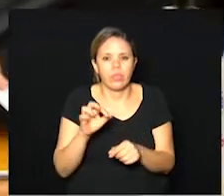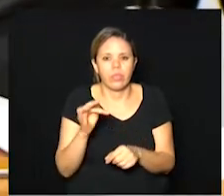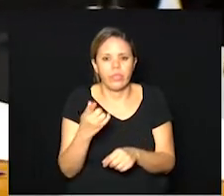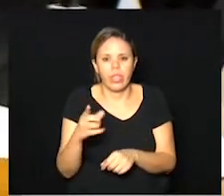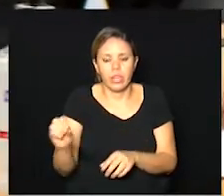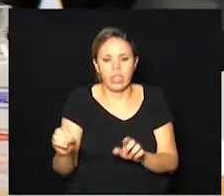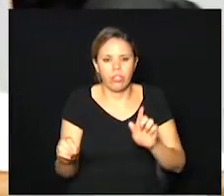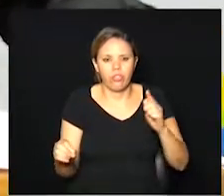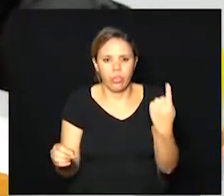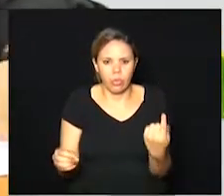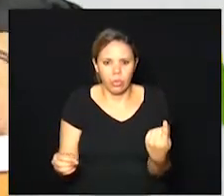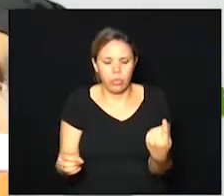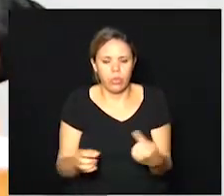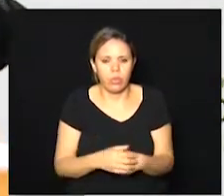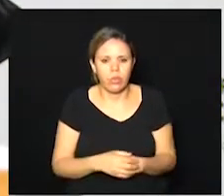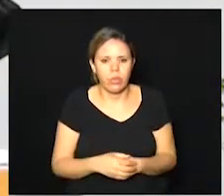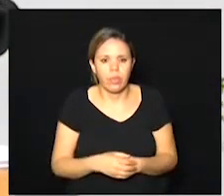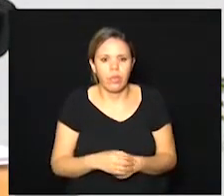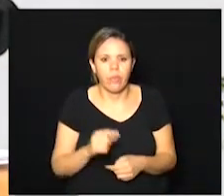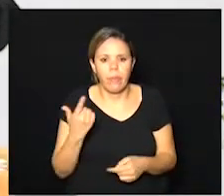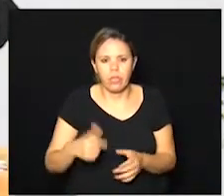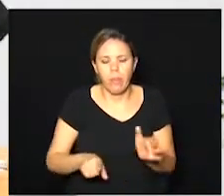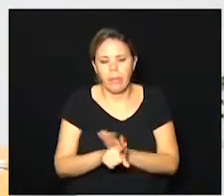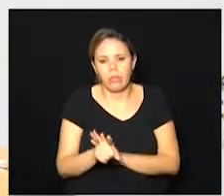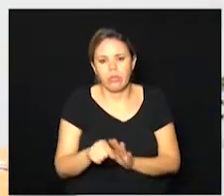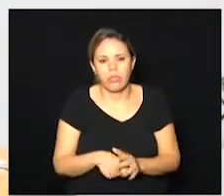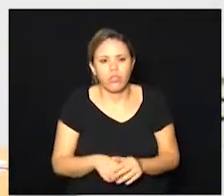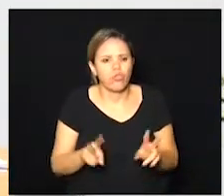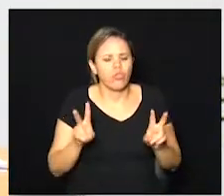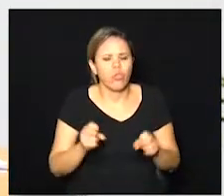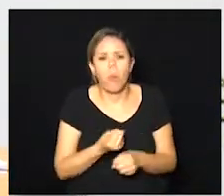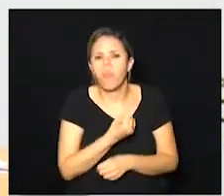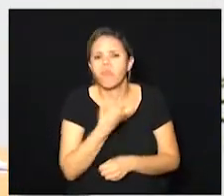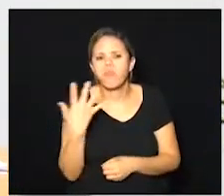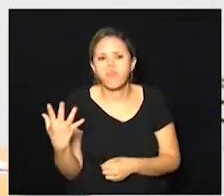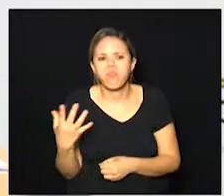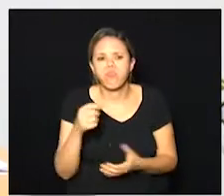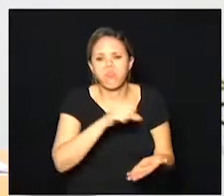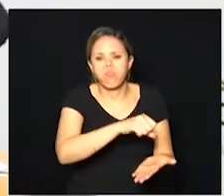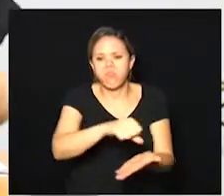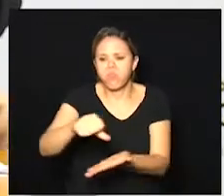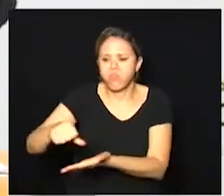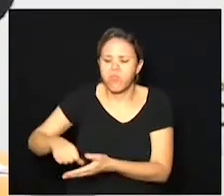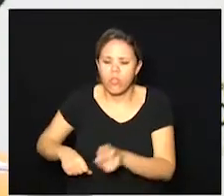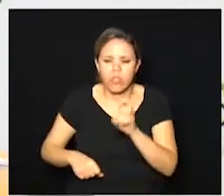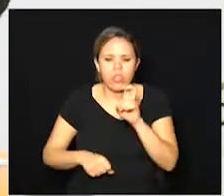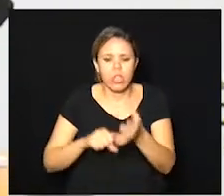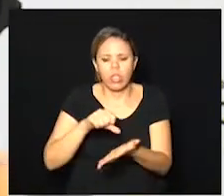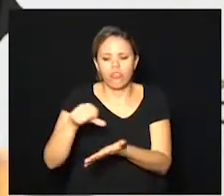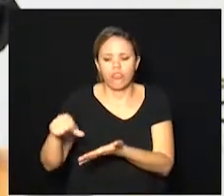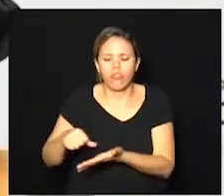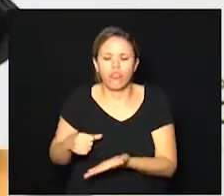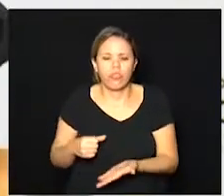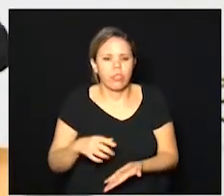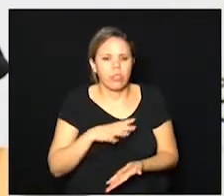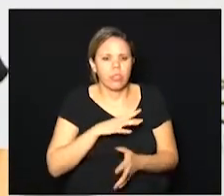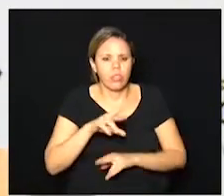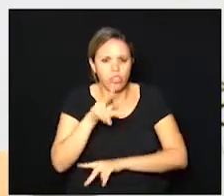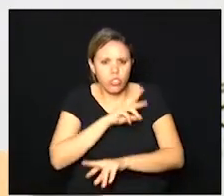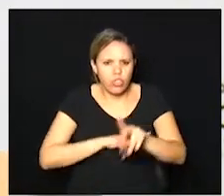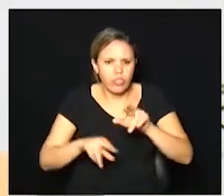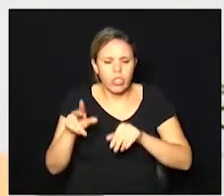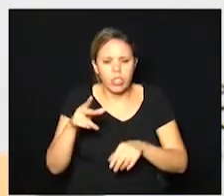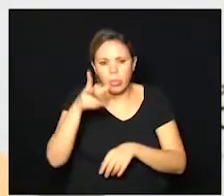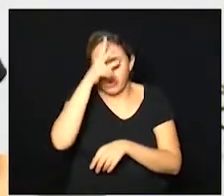G1 Evans do G1 ele faz mais uma pergunta sobre os dados por região da cidade houve muita diferença do cenário que a prefeitura